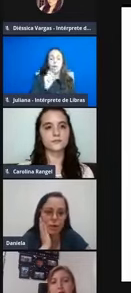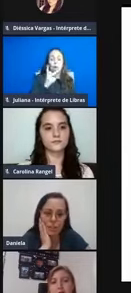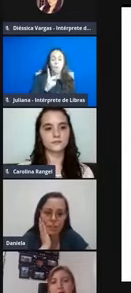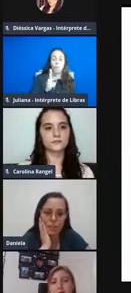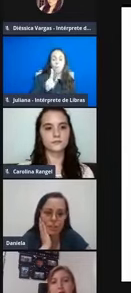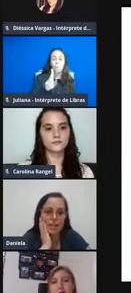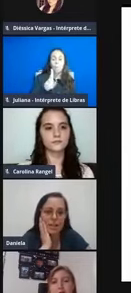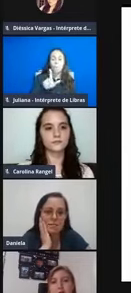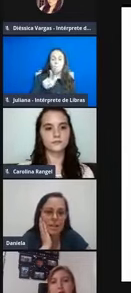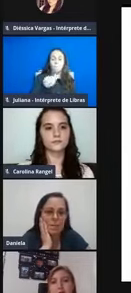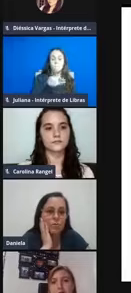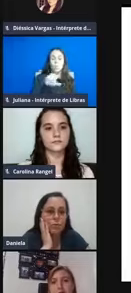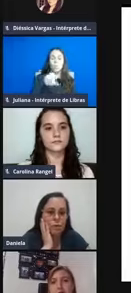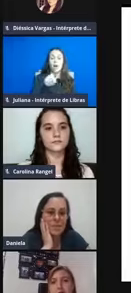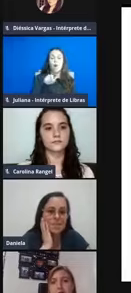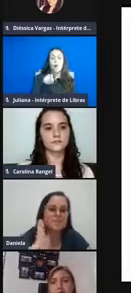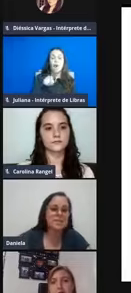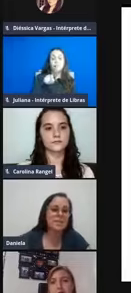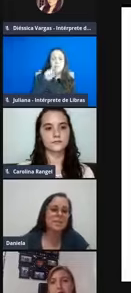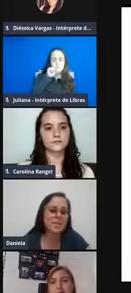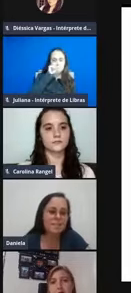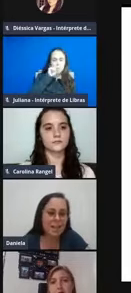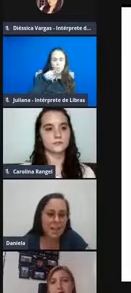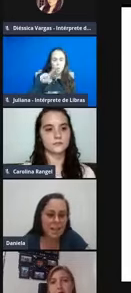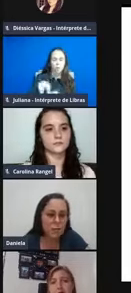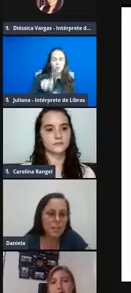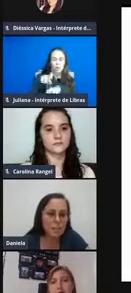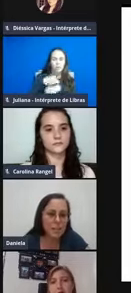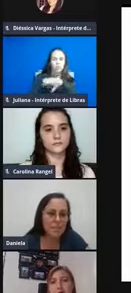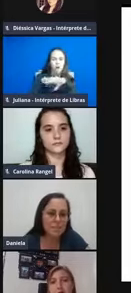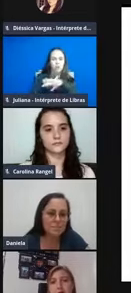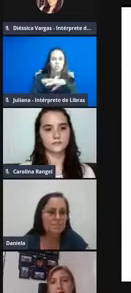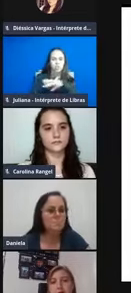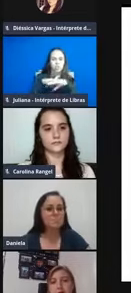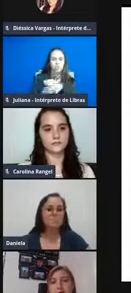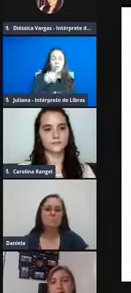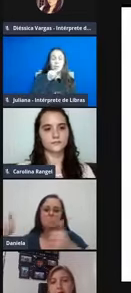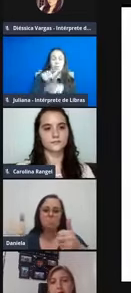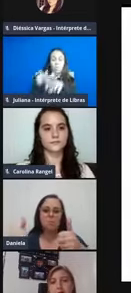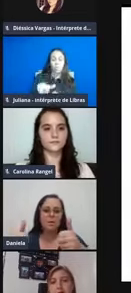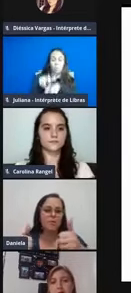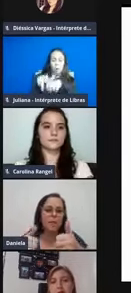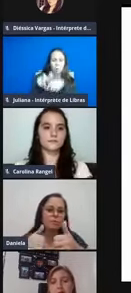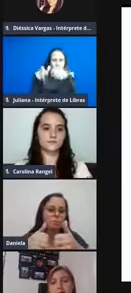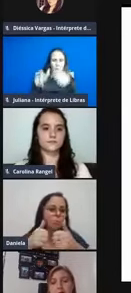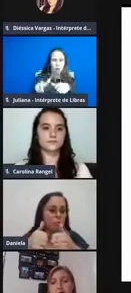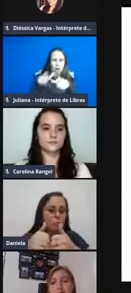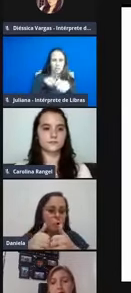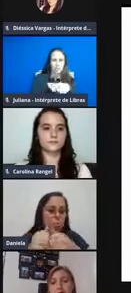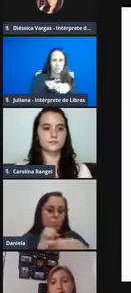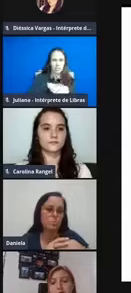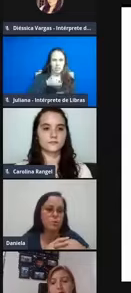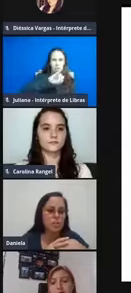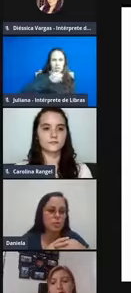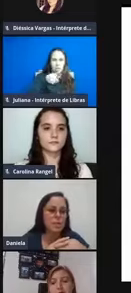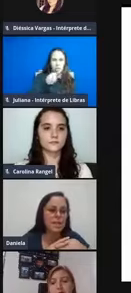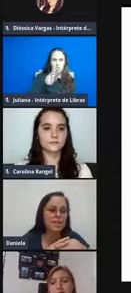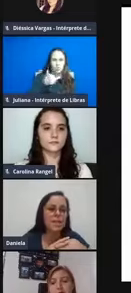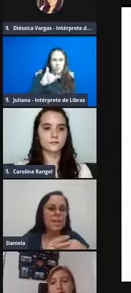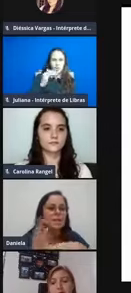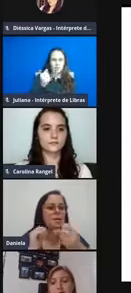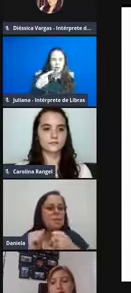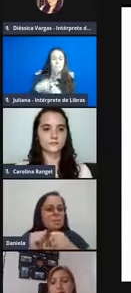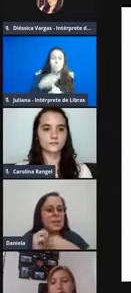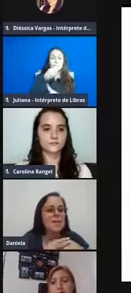uma praga da soja, então, lavouras que tem a joaninha, perfeito, muito bom, porque a